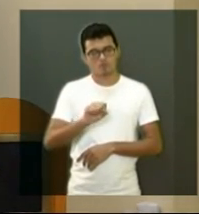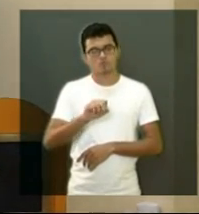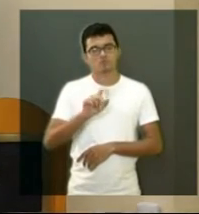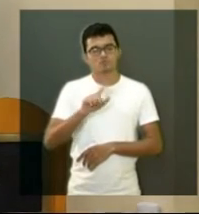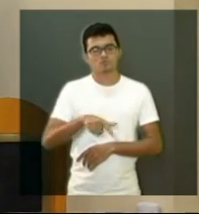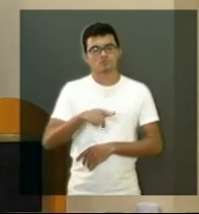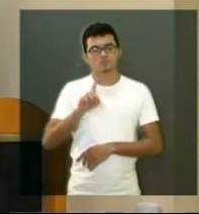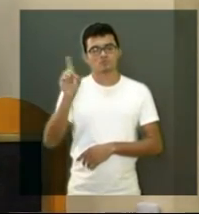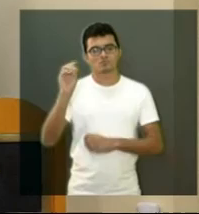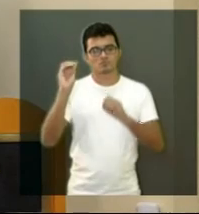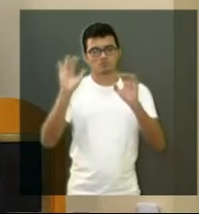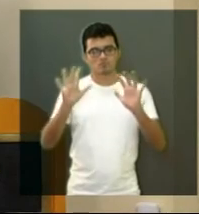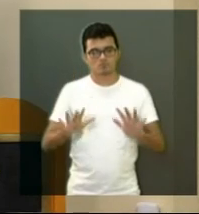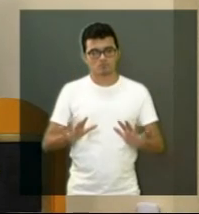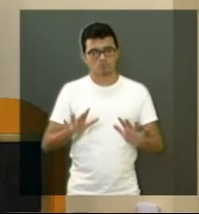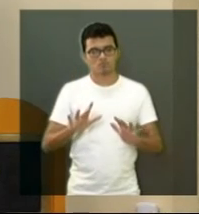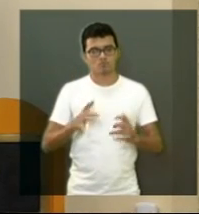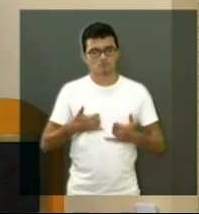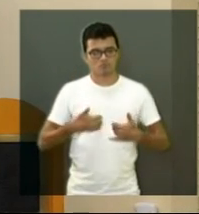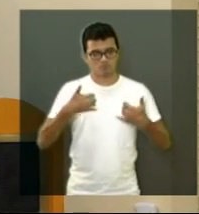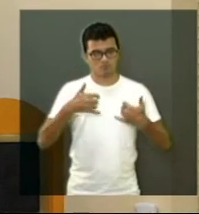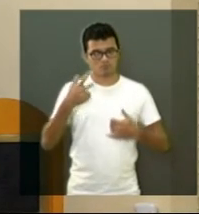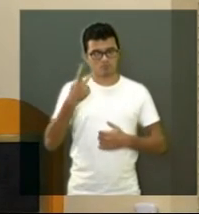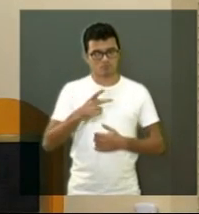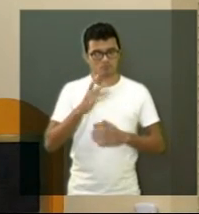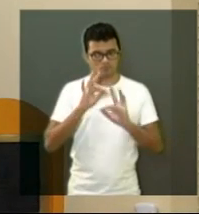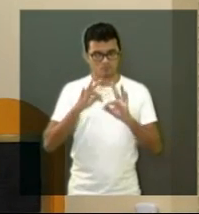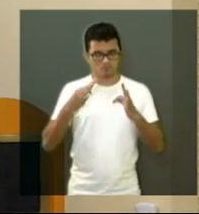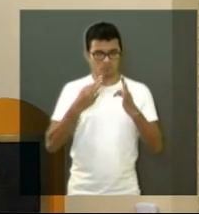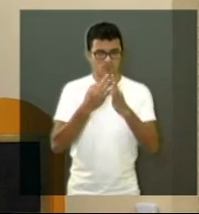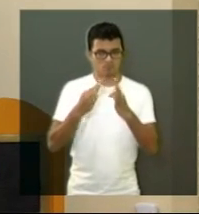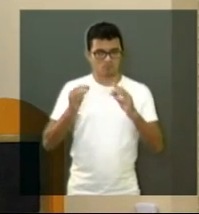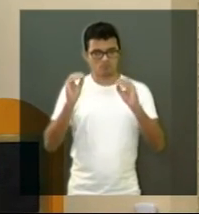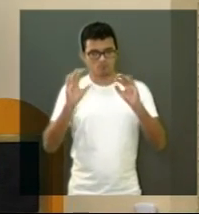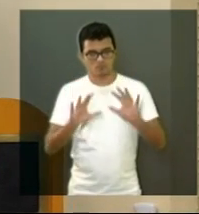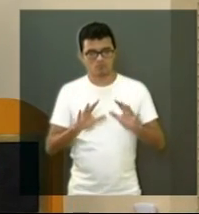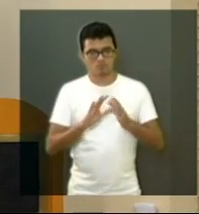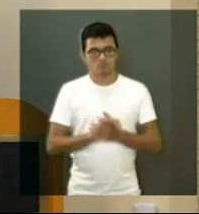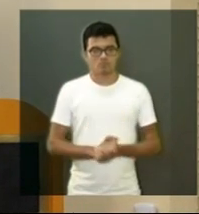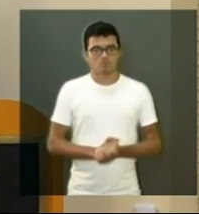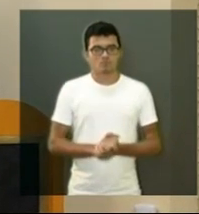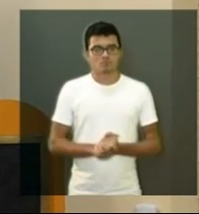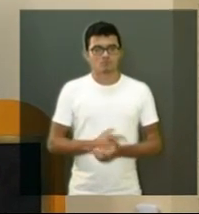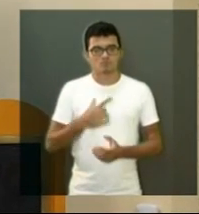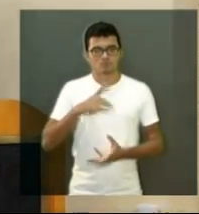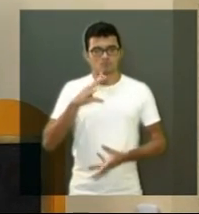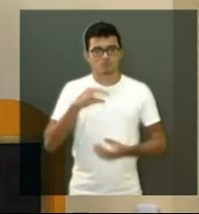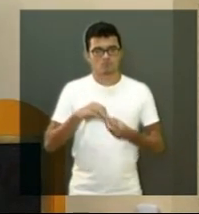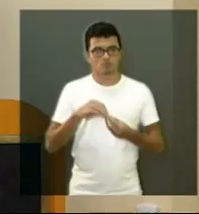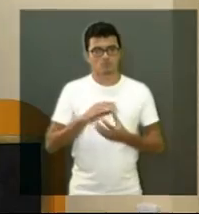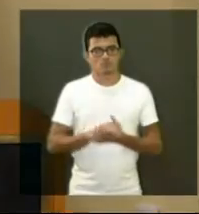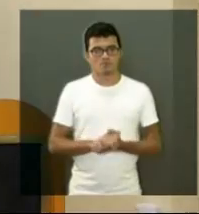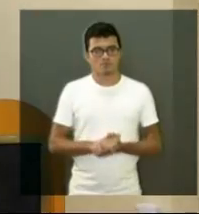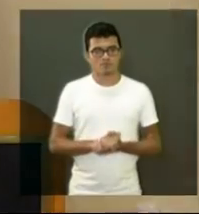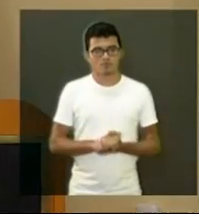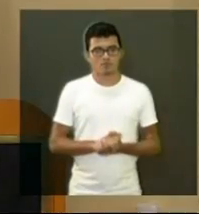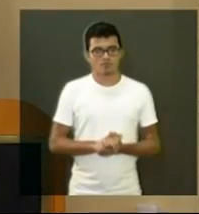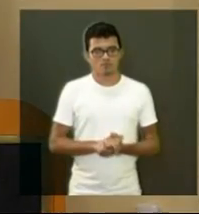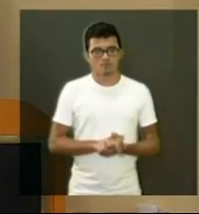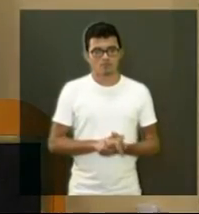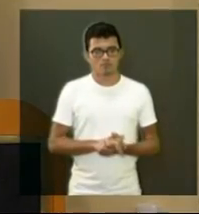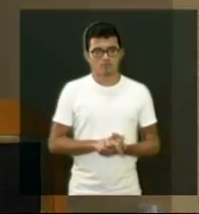abençoando o trabalho de vocês e a família. Bom, tem lá um resumo nosso,